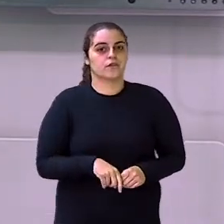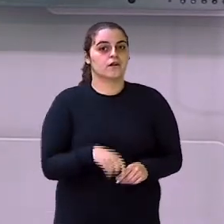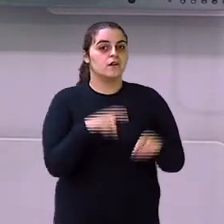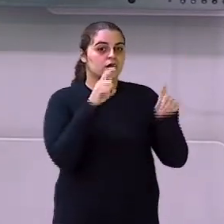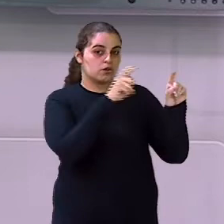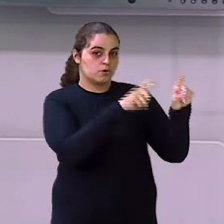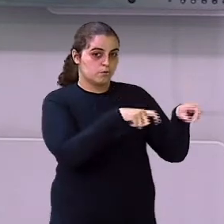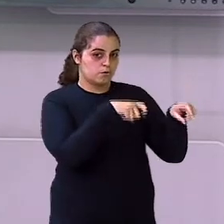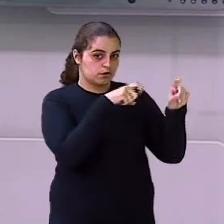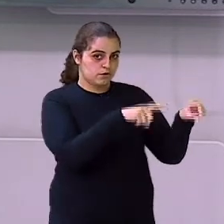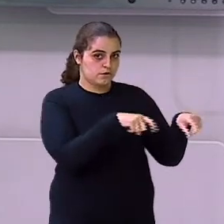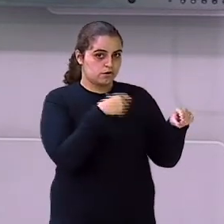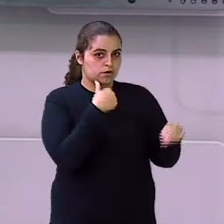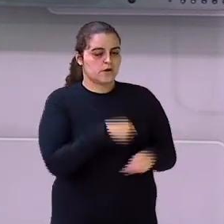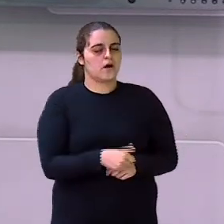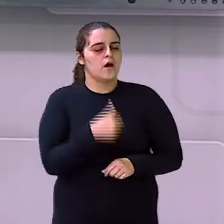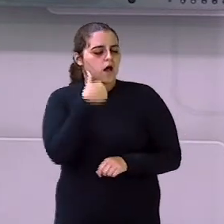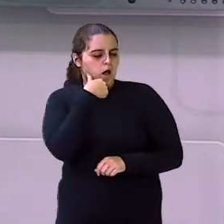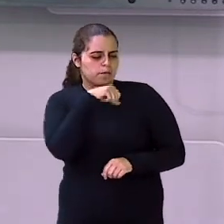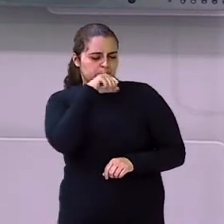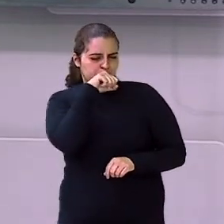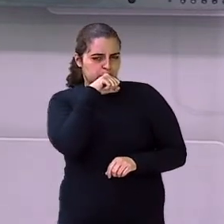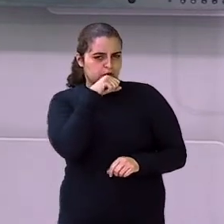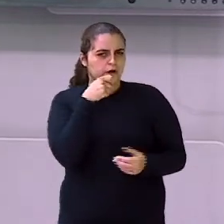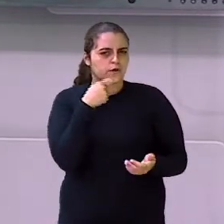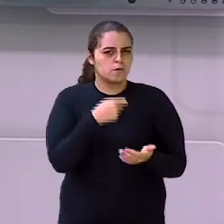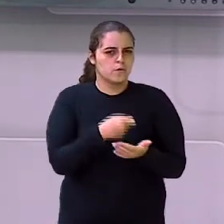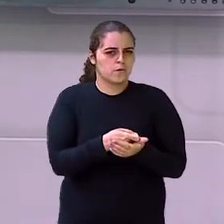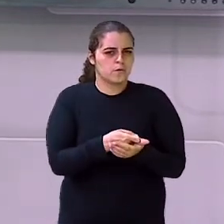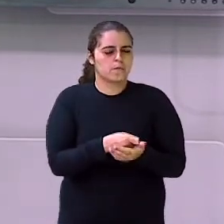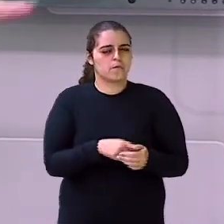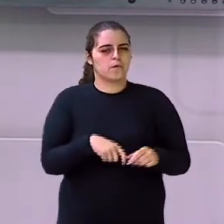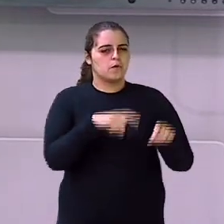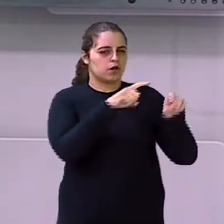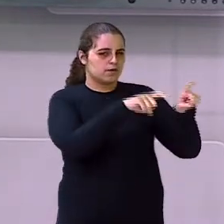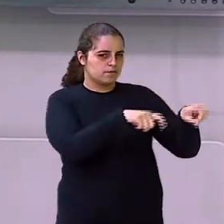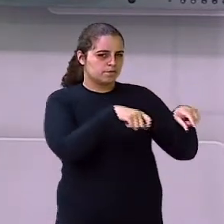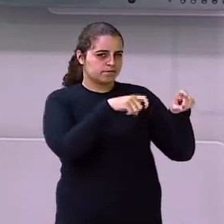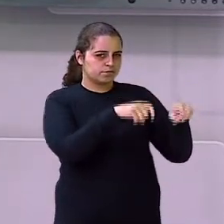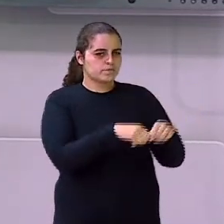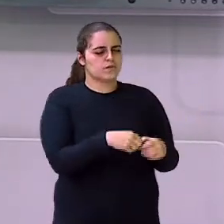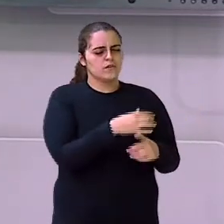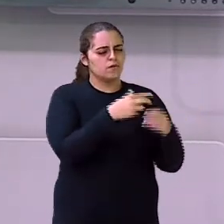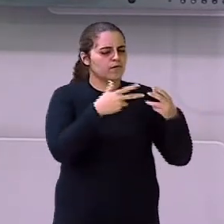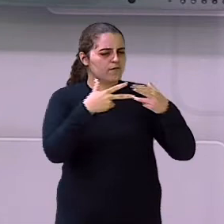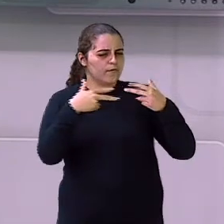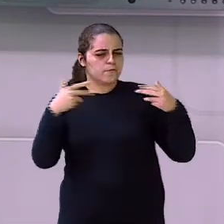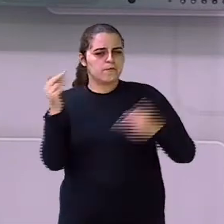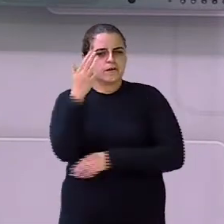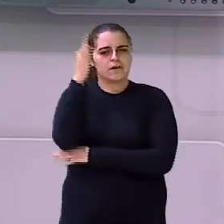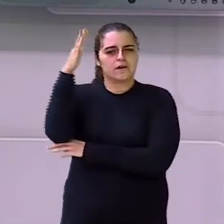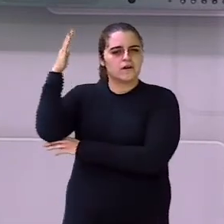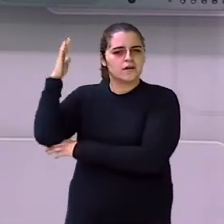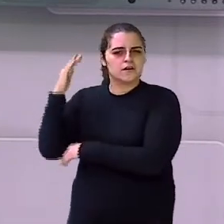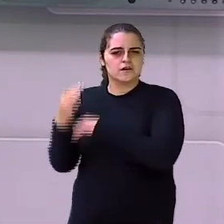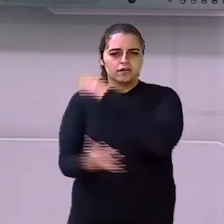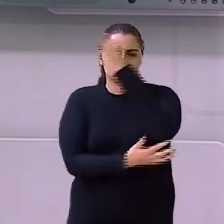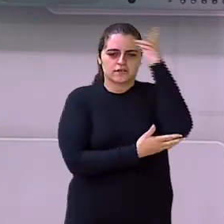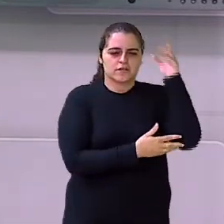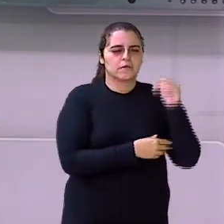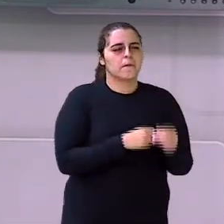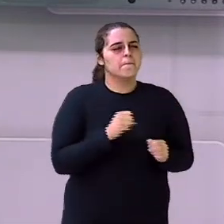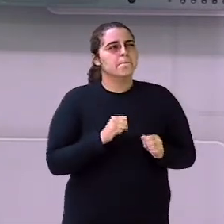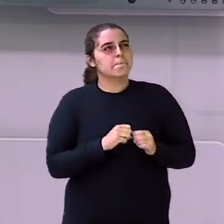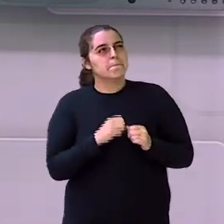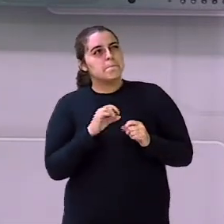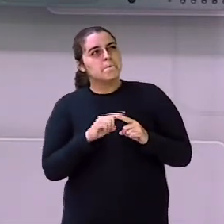vai lá Mamãe acabou de comprar Aquele pedaço de terra grande Tava cheio de árvores lá plantada Mas você